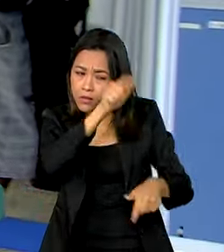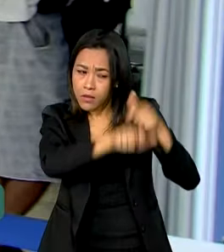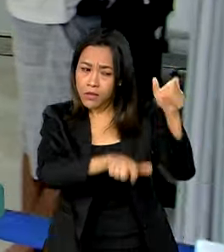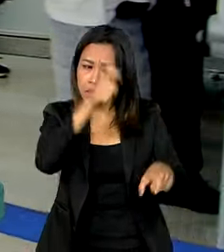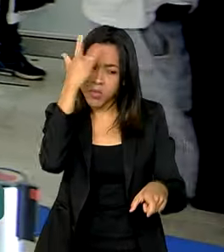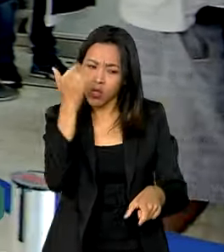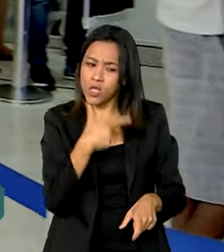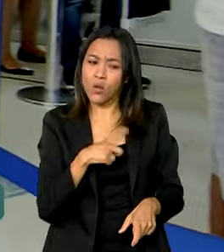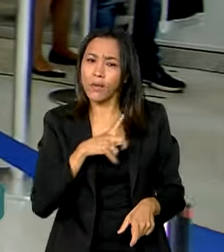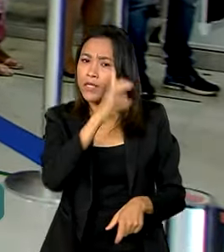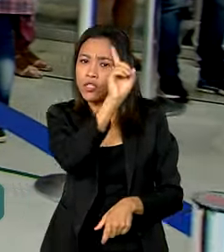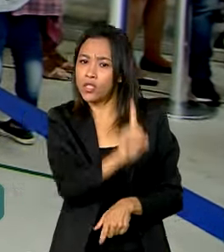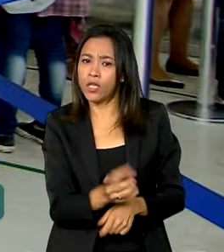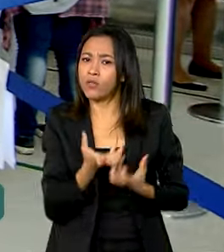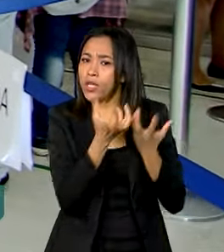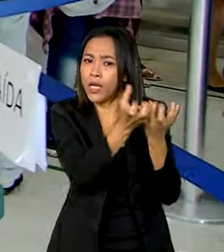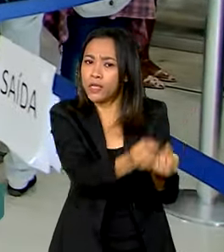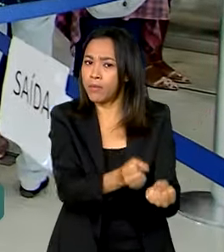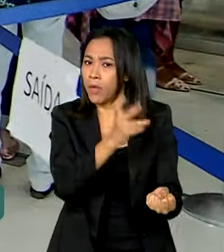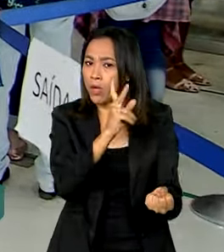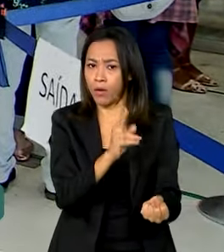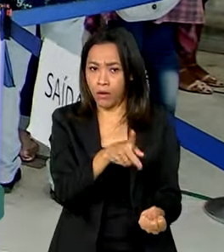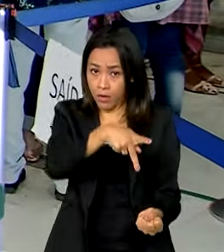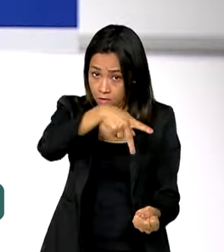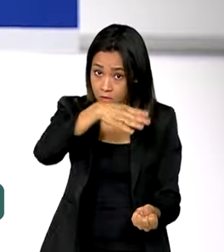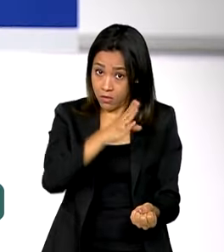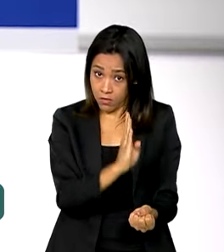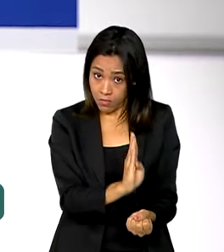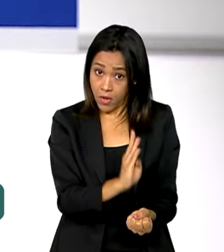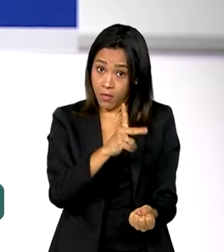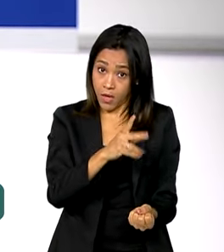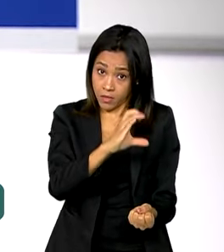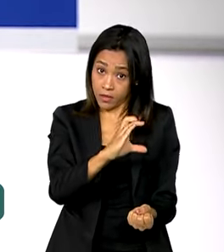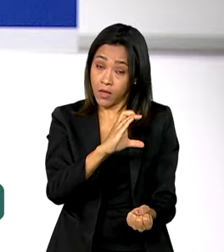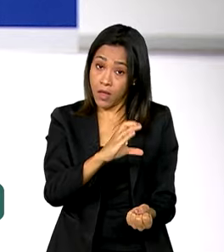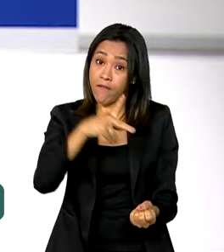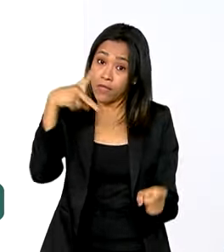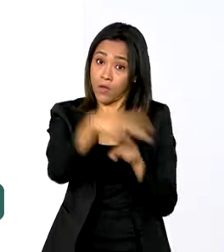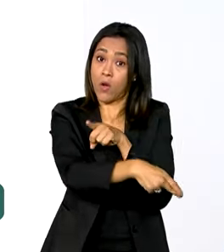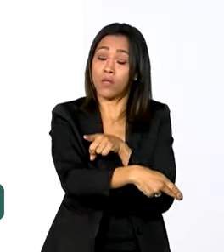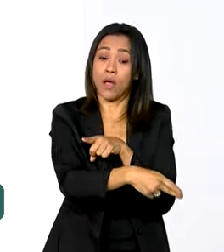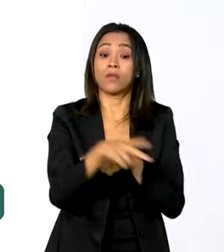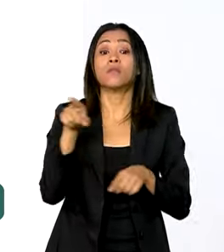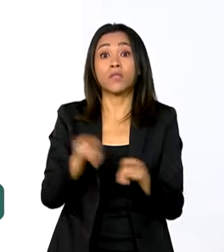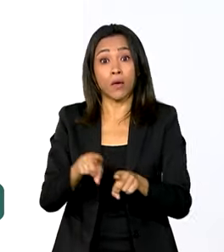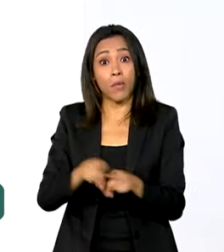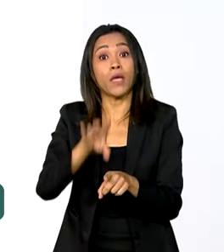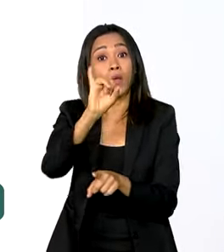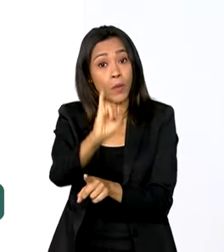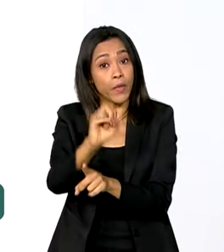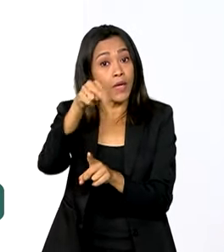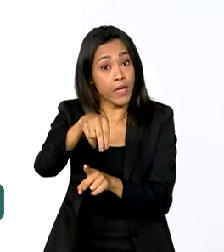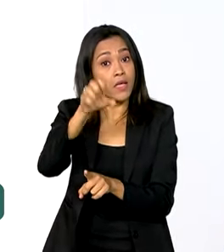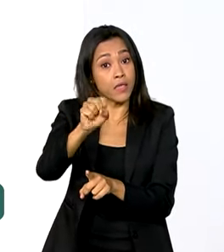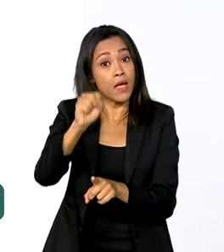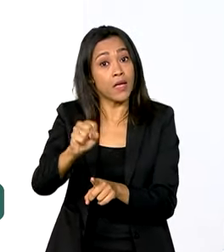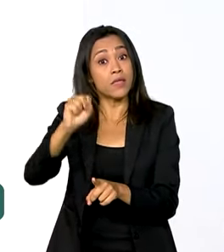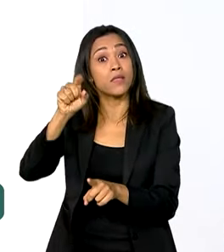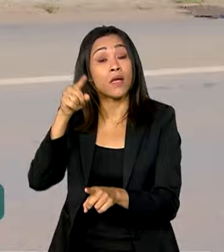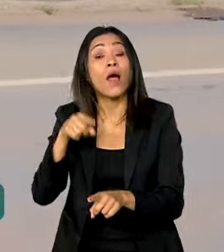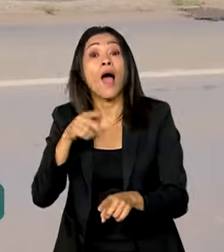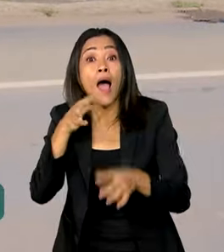não têm mais direito, o benefício será suspenso. O INSS alerta ainda para golpes que tentam enganar